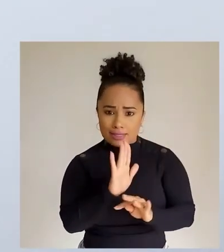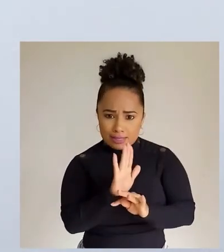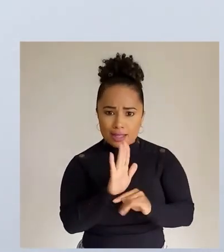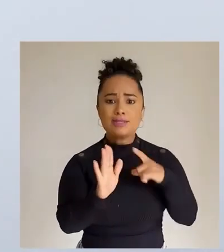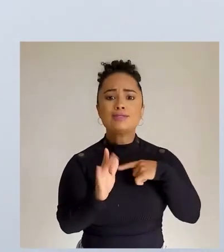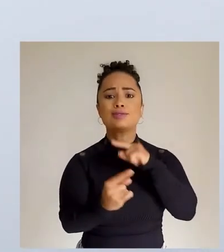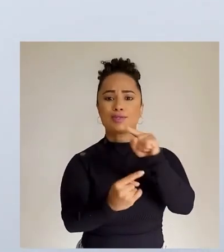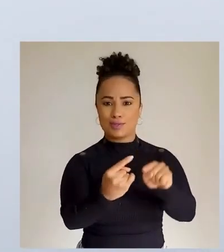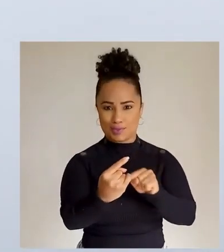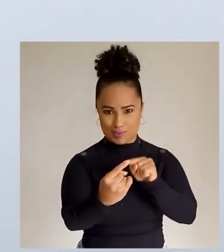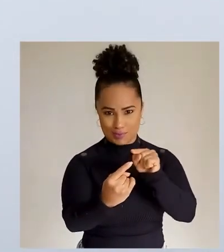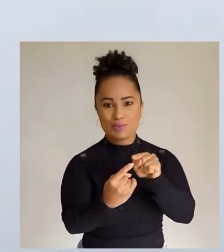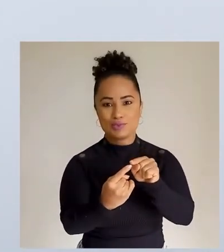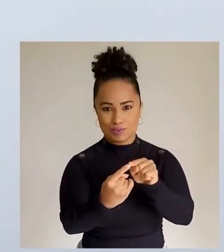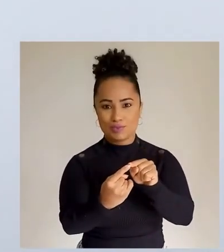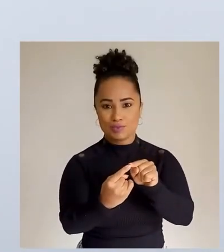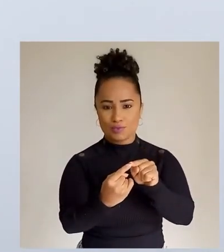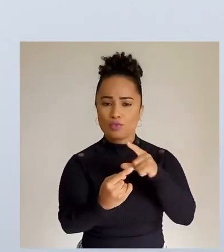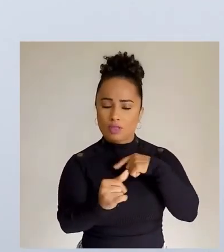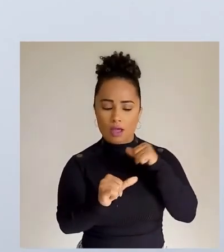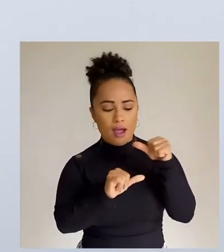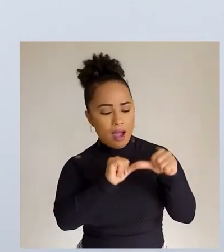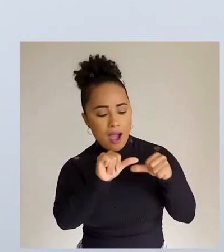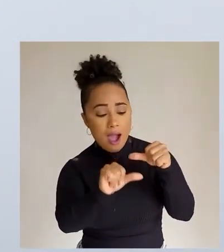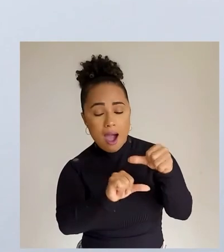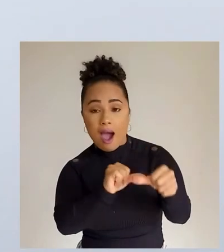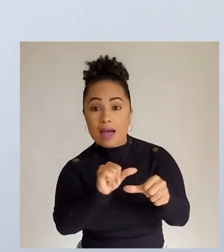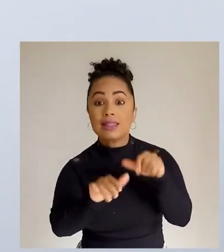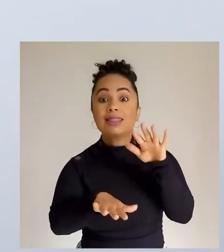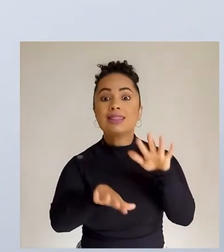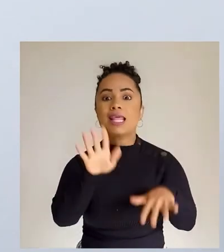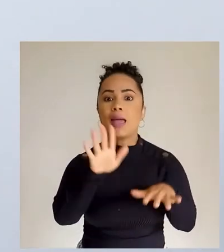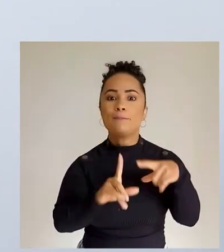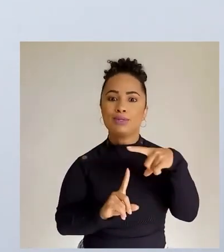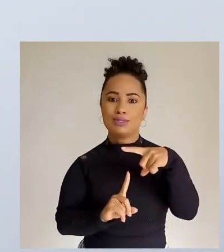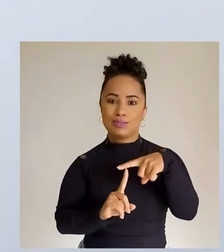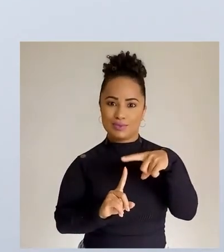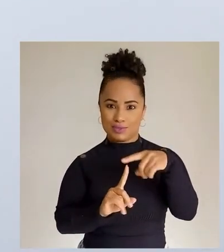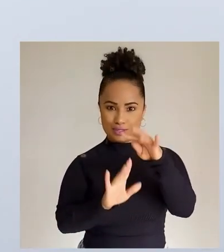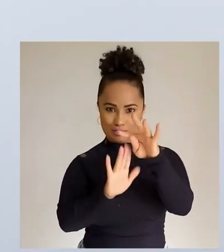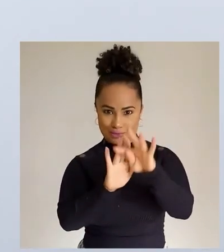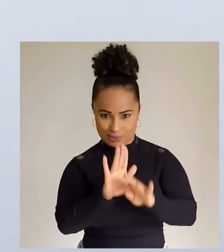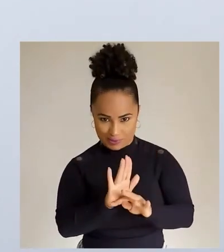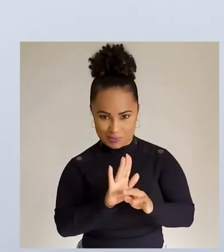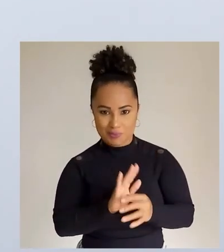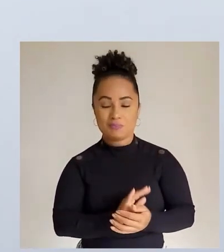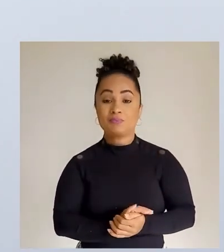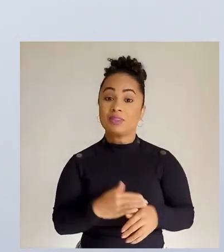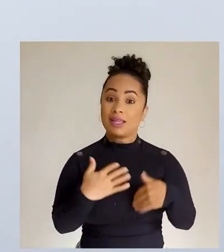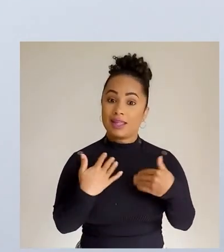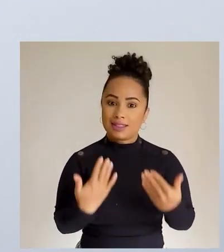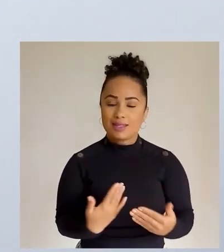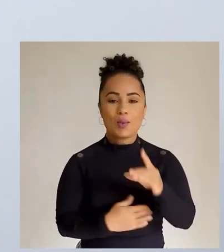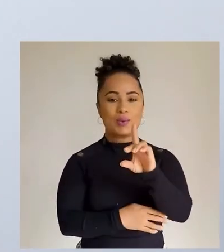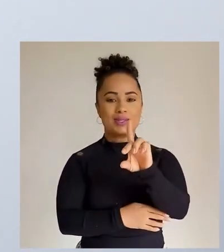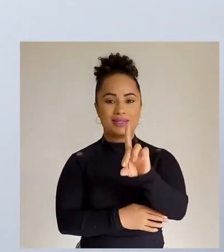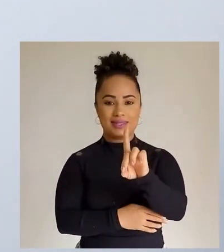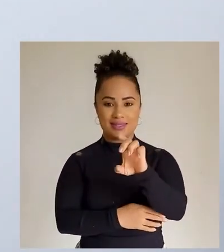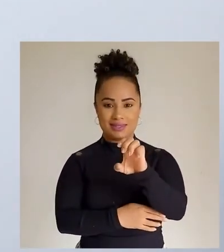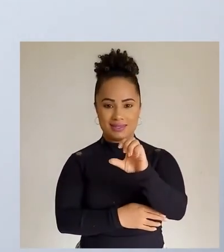objetivo de comunicação. Uma finalidade. E vai mudando de acordo com o gênero. Então,